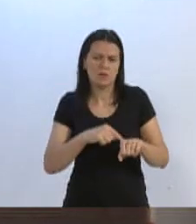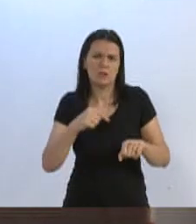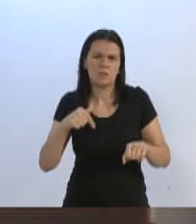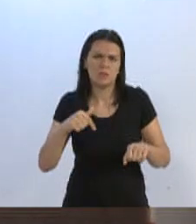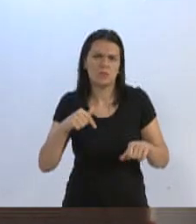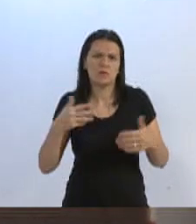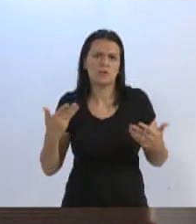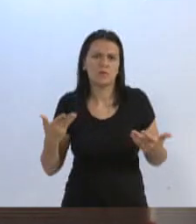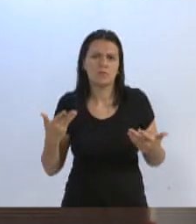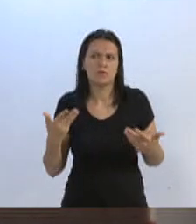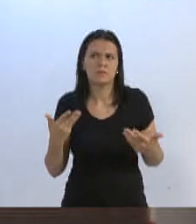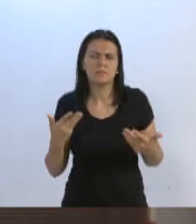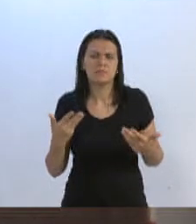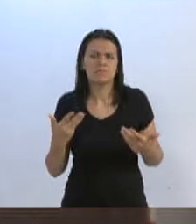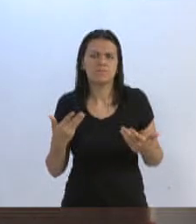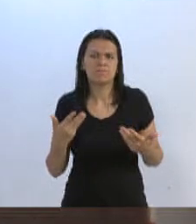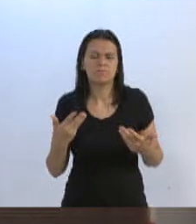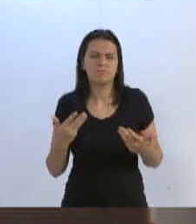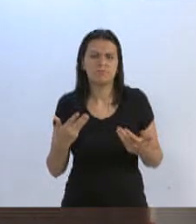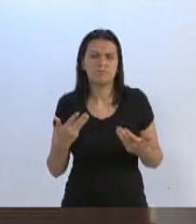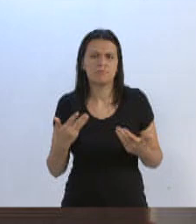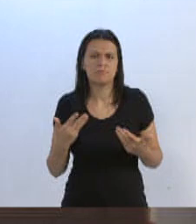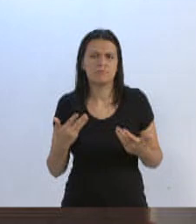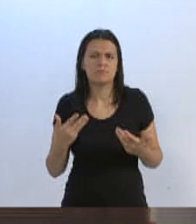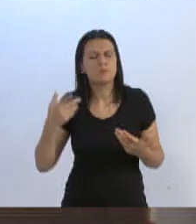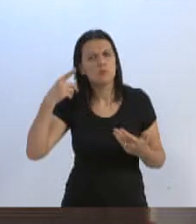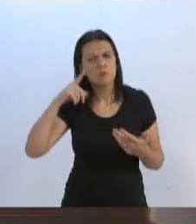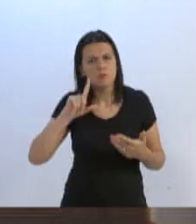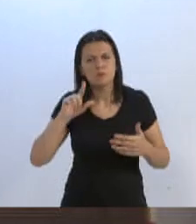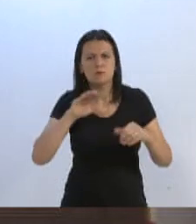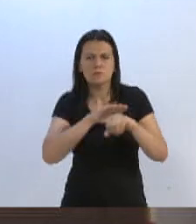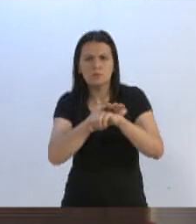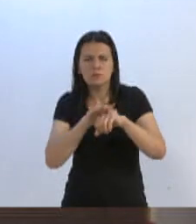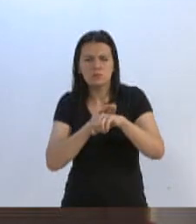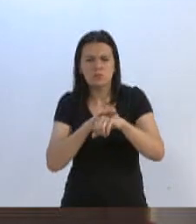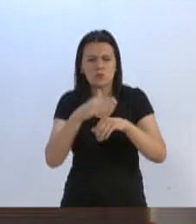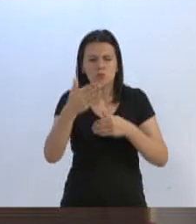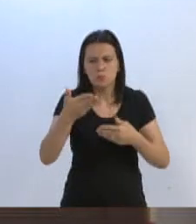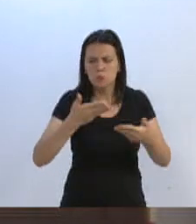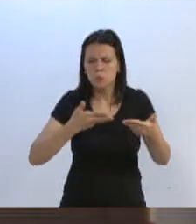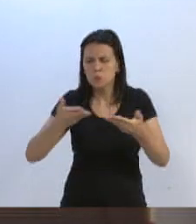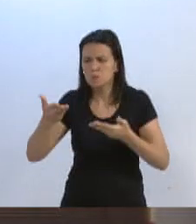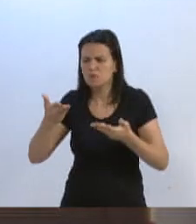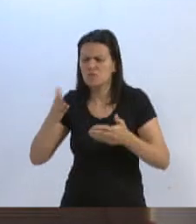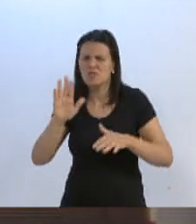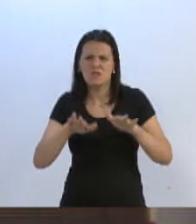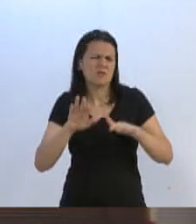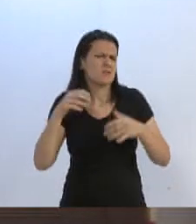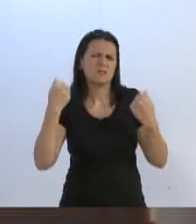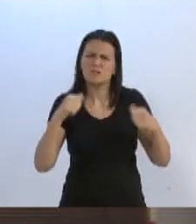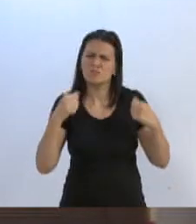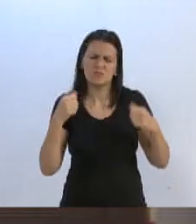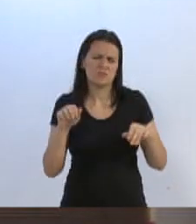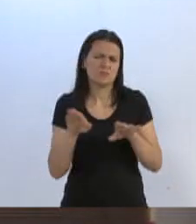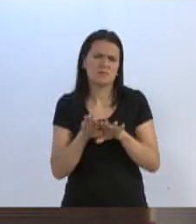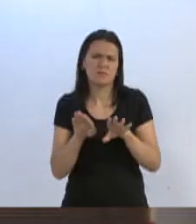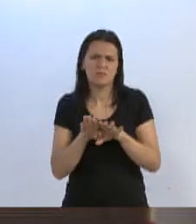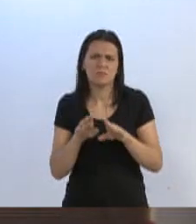rebata uma a uma. E, às vezes, também nem é necessário.